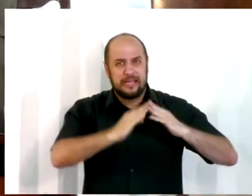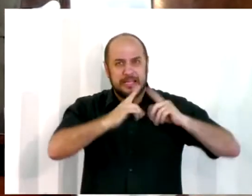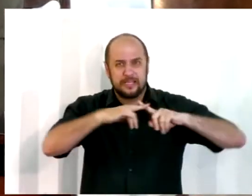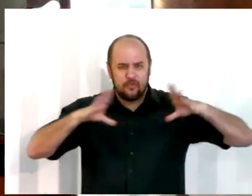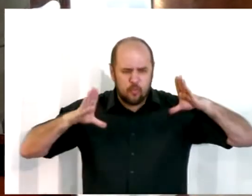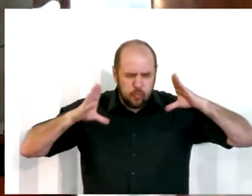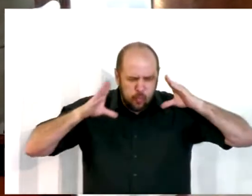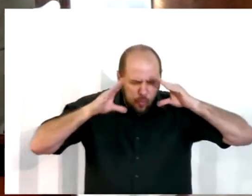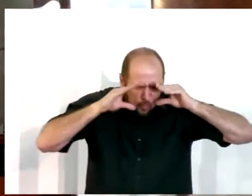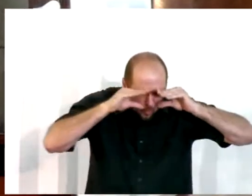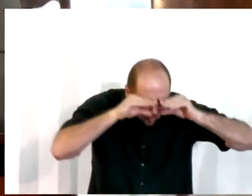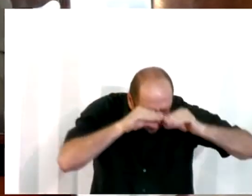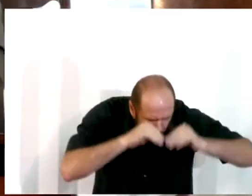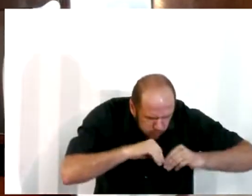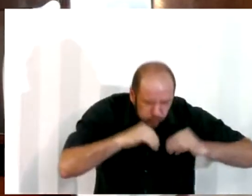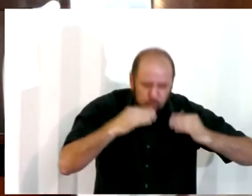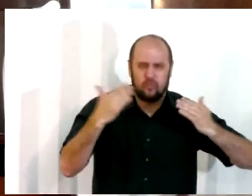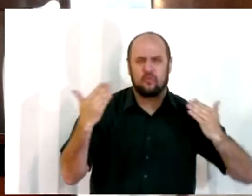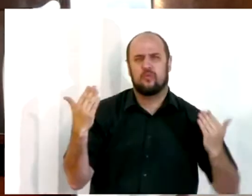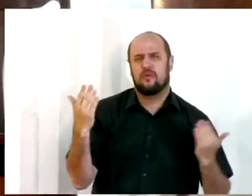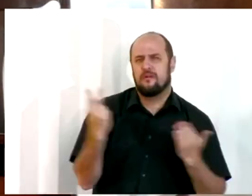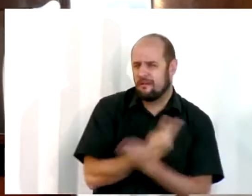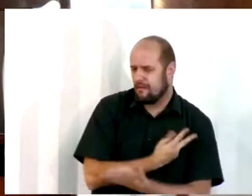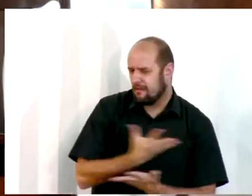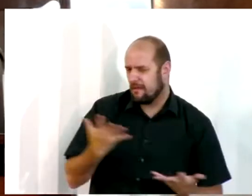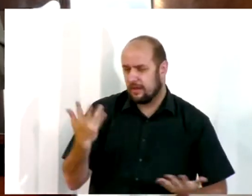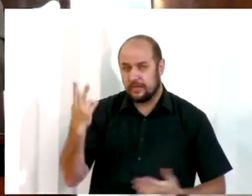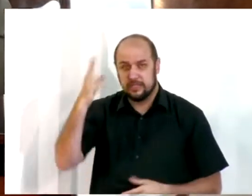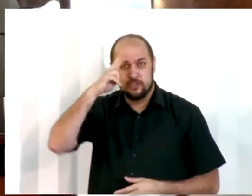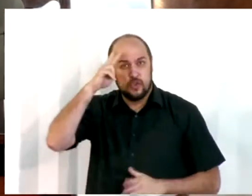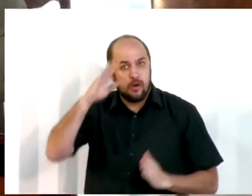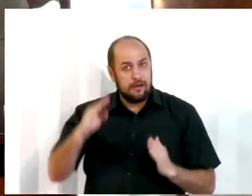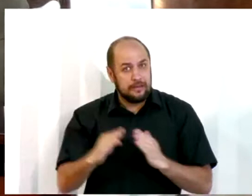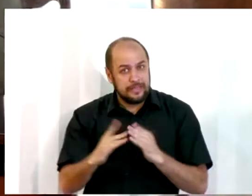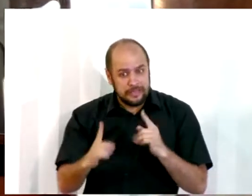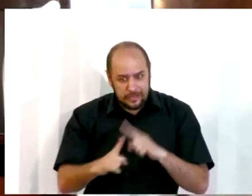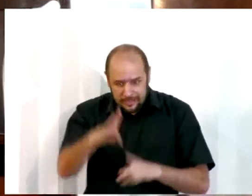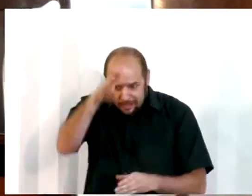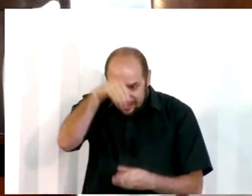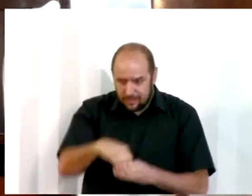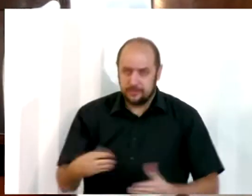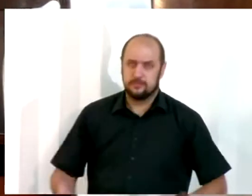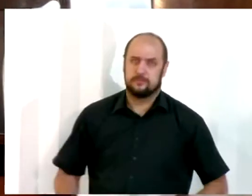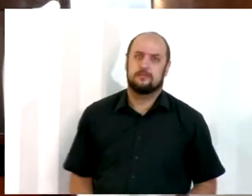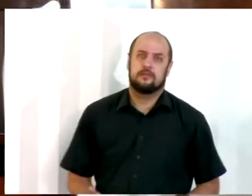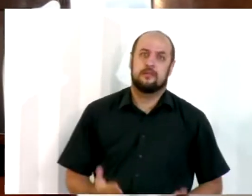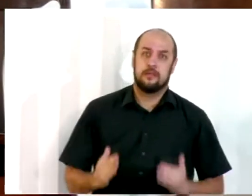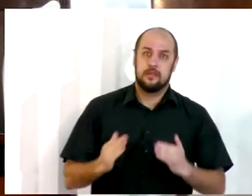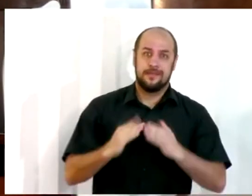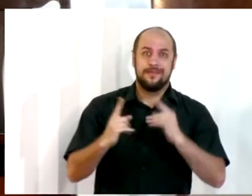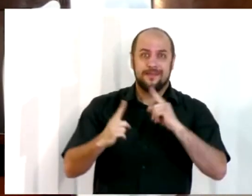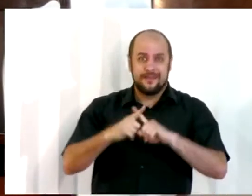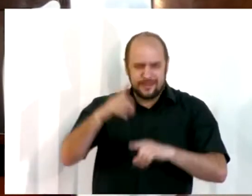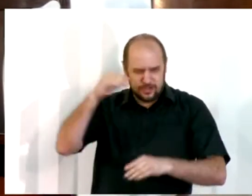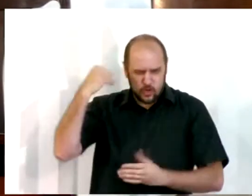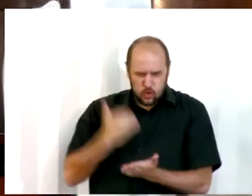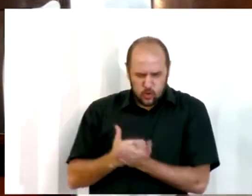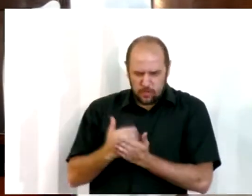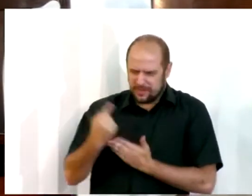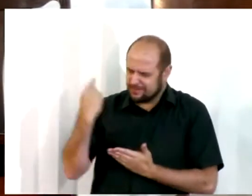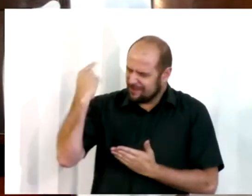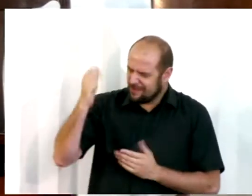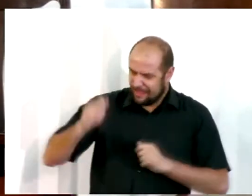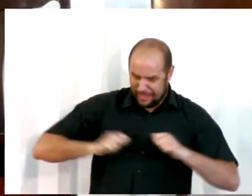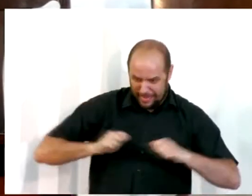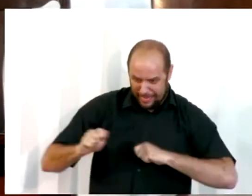e na história do protestantismo ainda não, mas na história da igreja. Aquela igreja, então, que nasce ali, Atos 2, ela